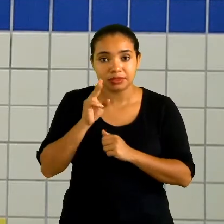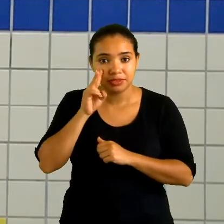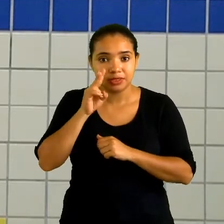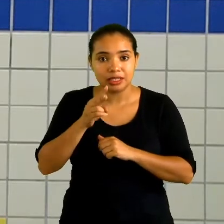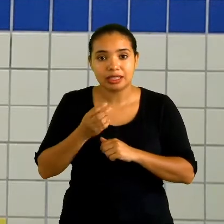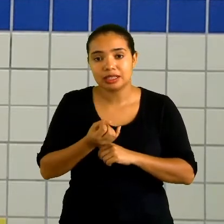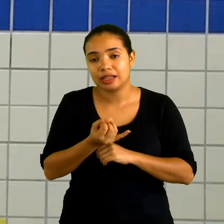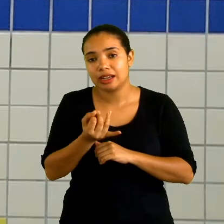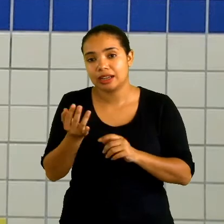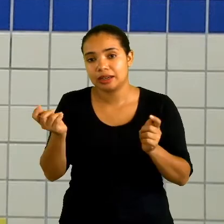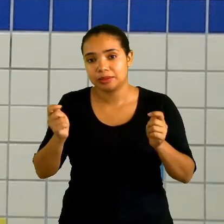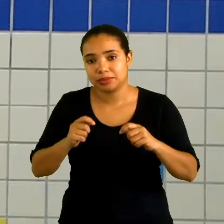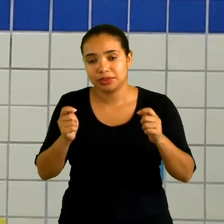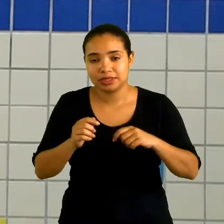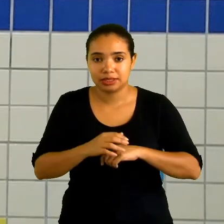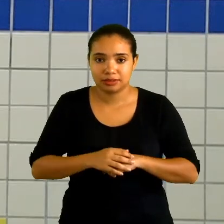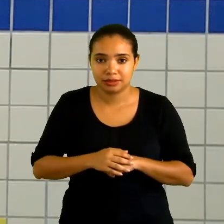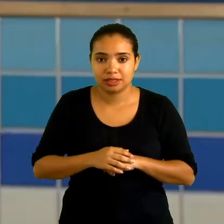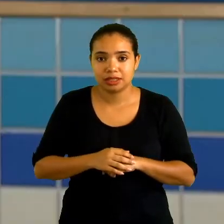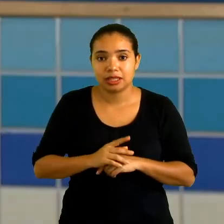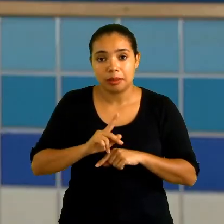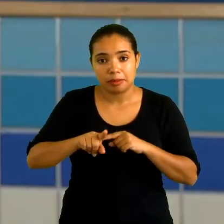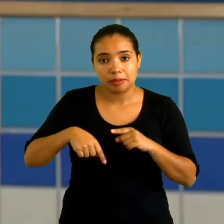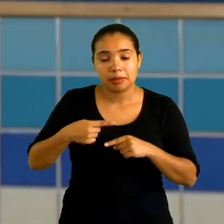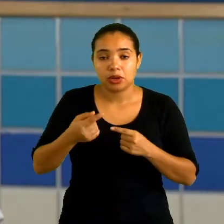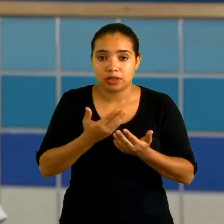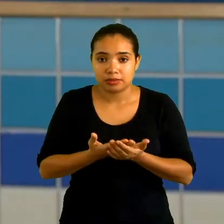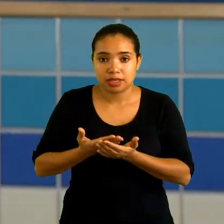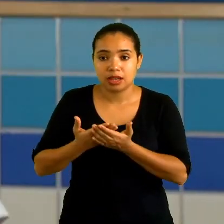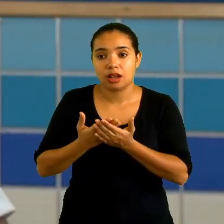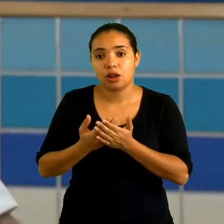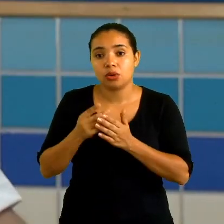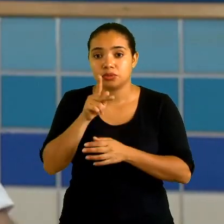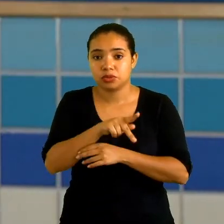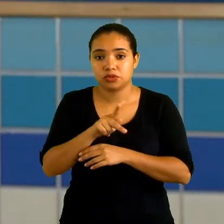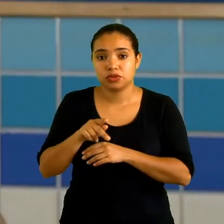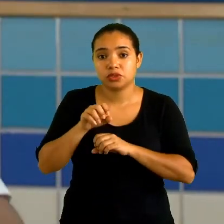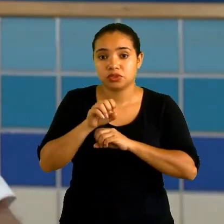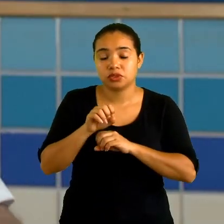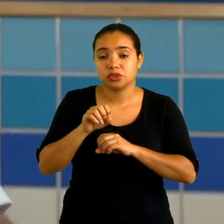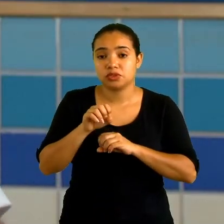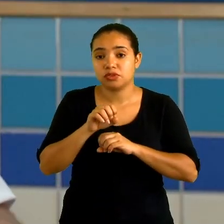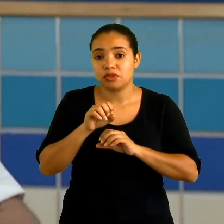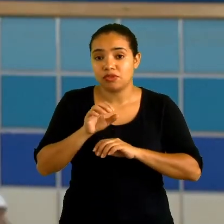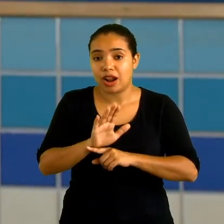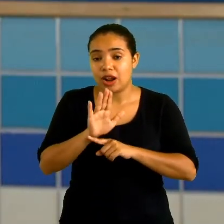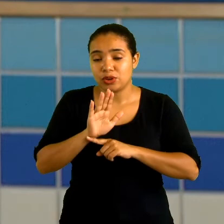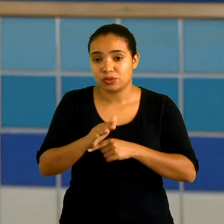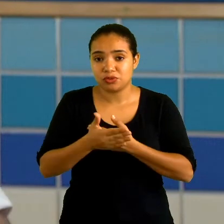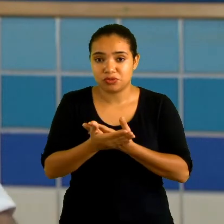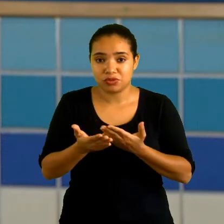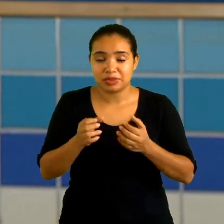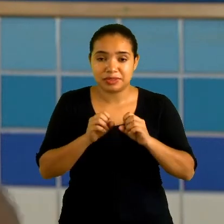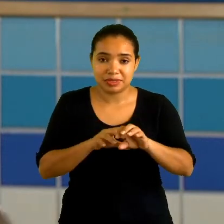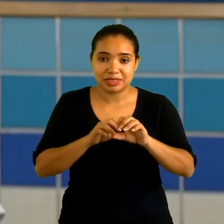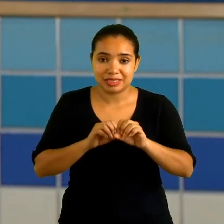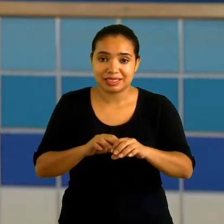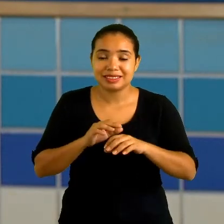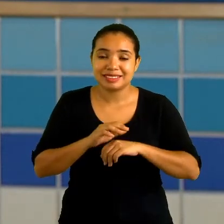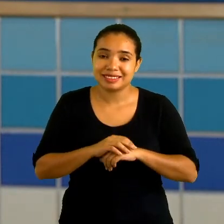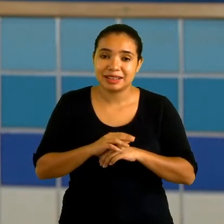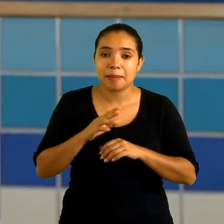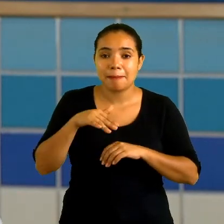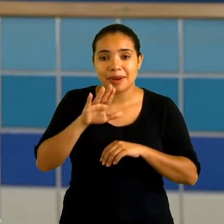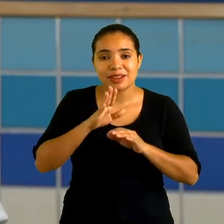quantas vezes você quiser. E na nossa próxima aula, os nossos professores vão estar aqui, ó, shows, empolgados pra ministrar mais